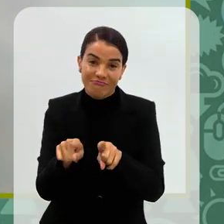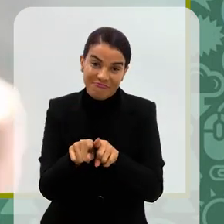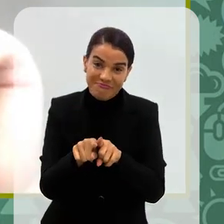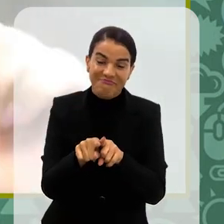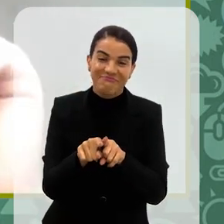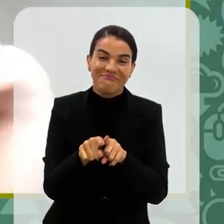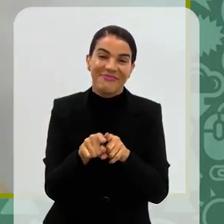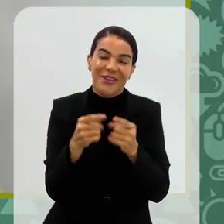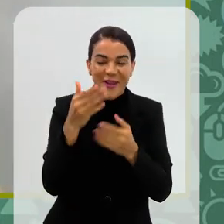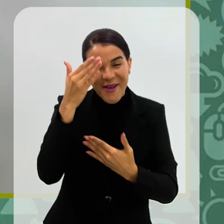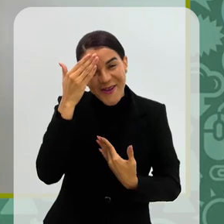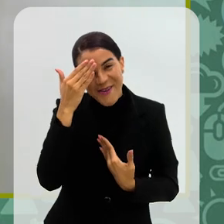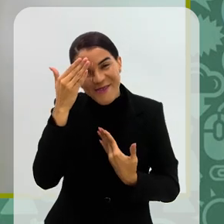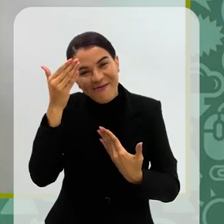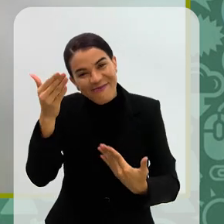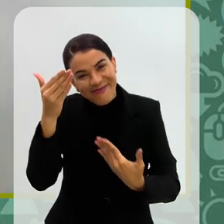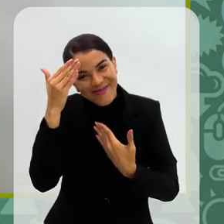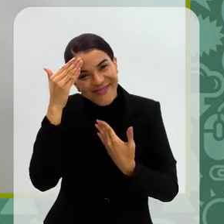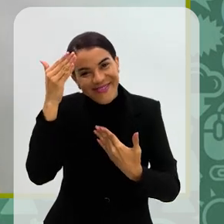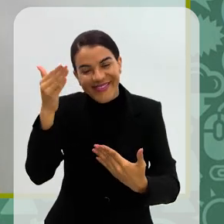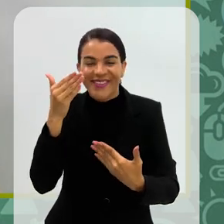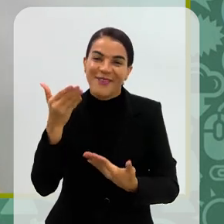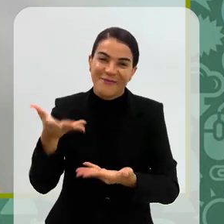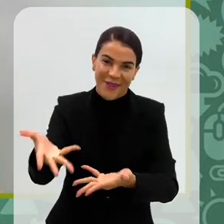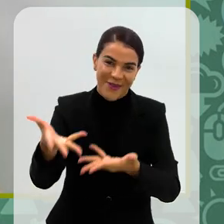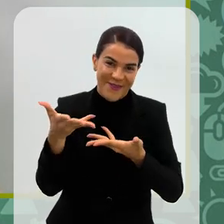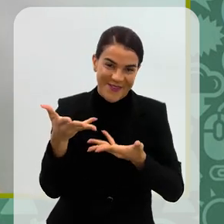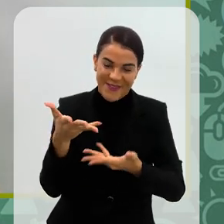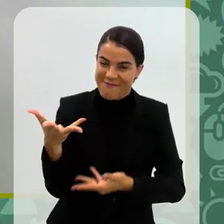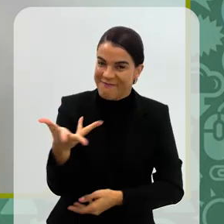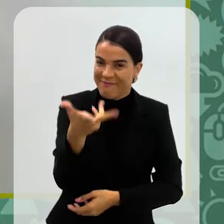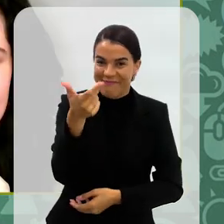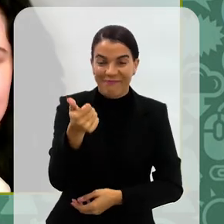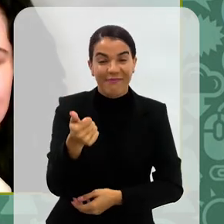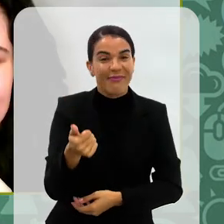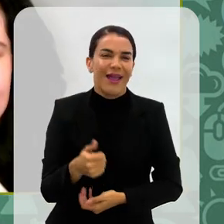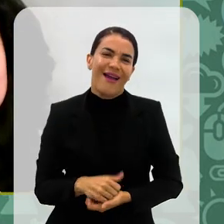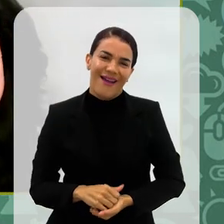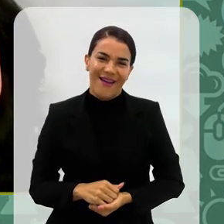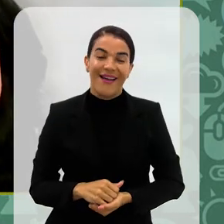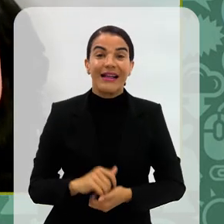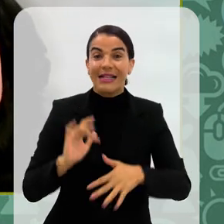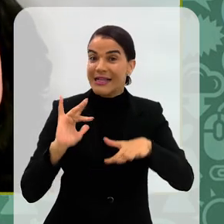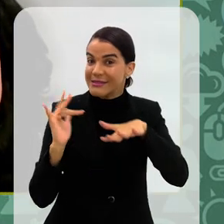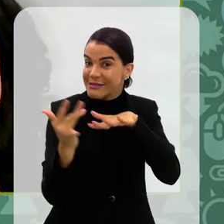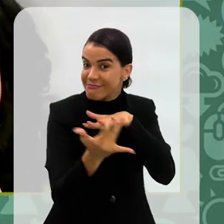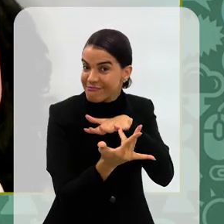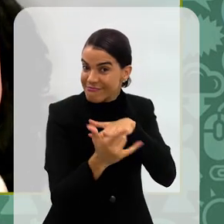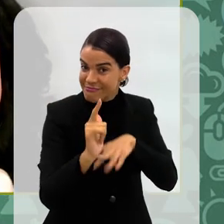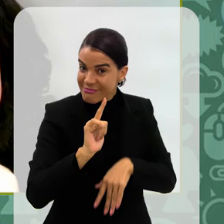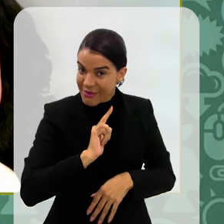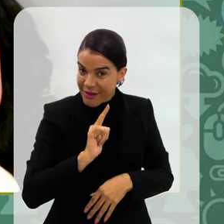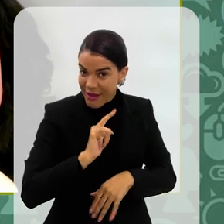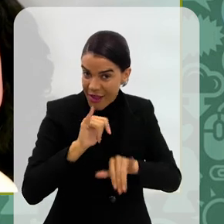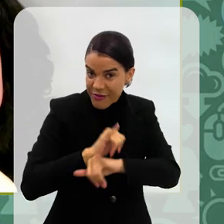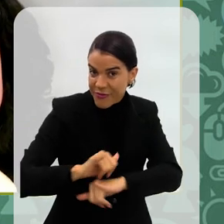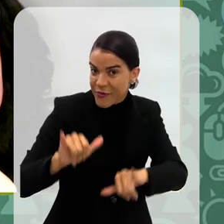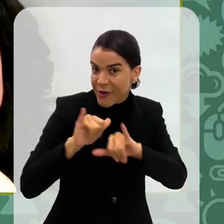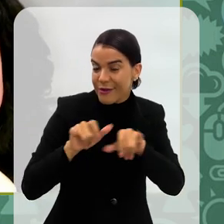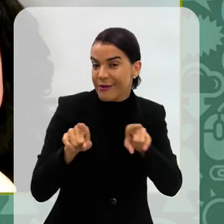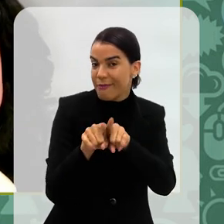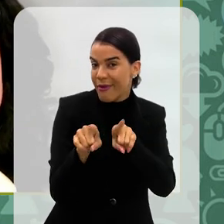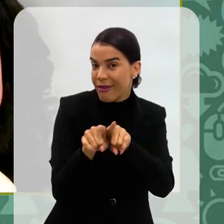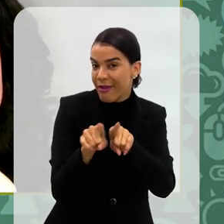Então, eu vou dar uma pesquisadinha ali e obrigada pelo convite, que é maravilhoso. Maravilha. Luciane, quer dar as redes sociais também?